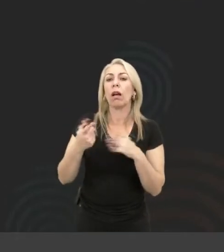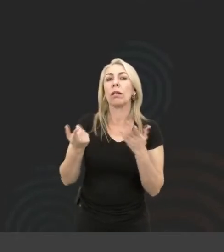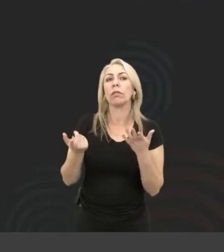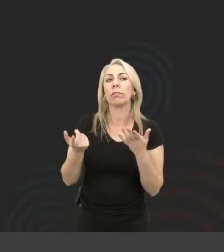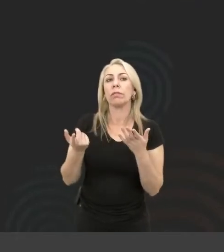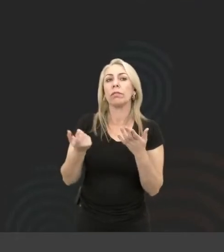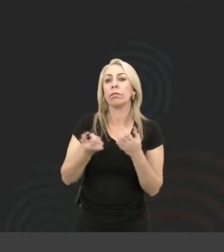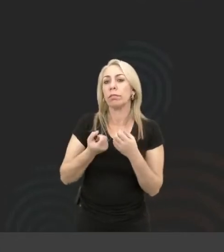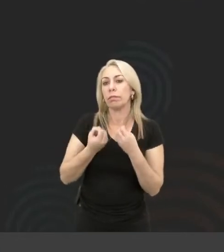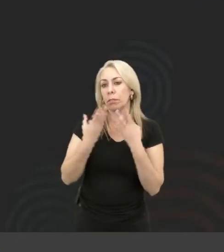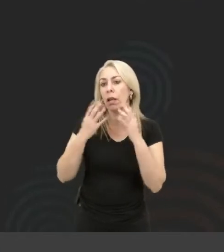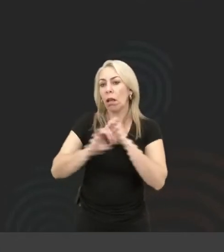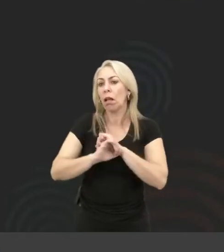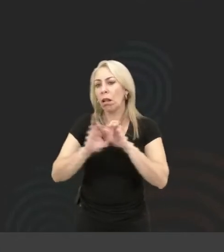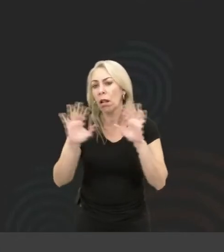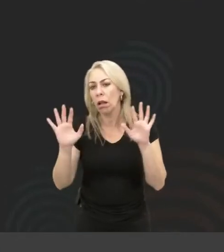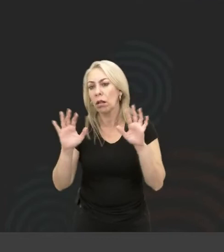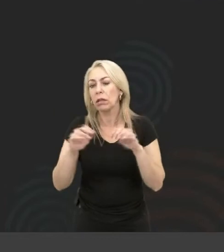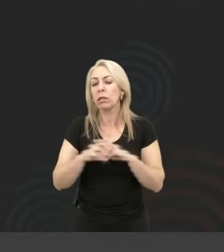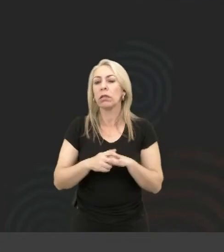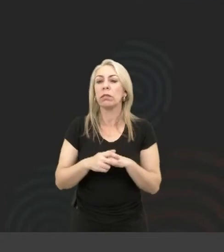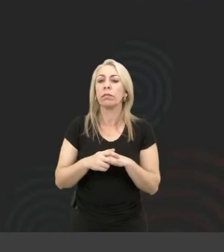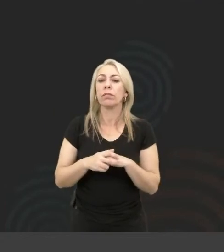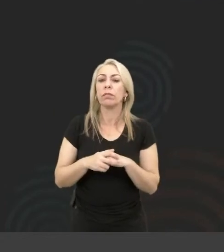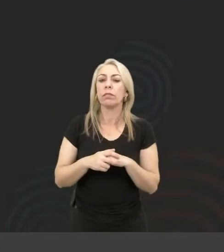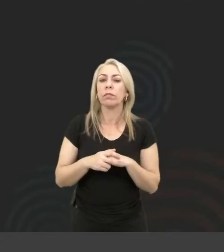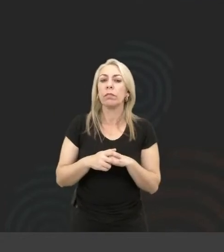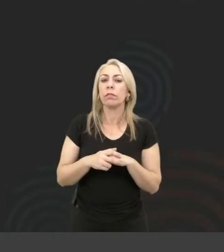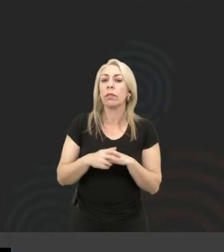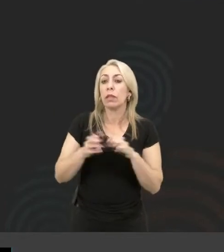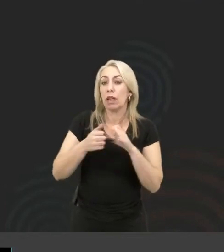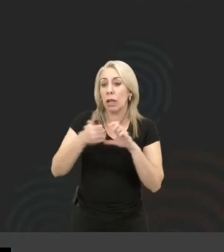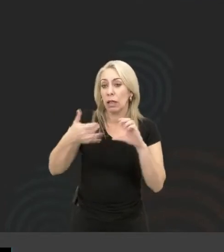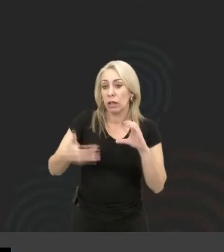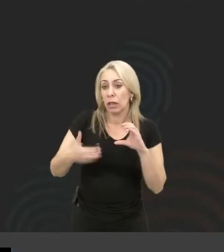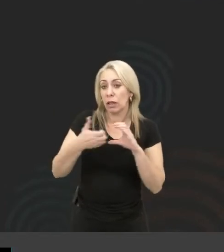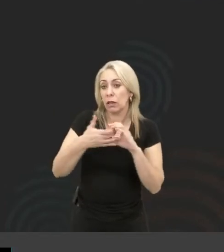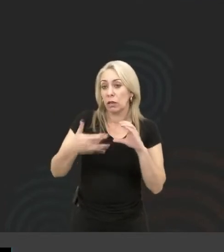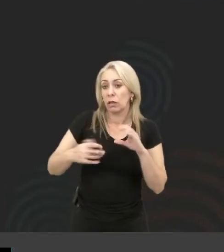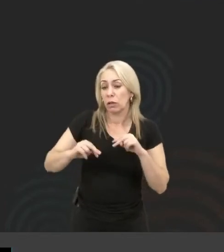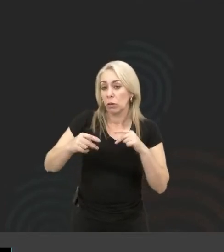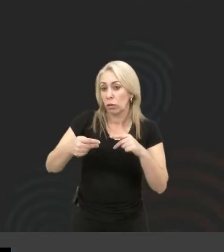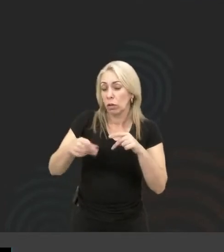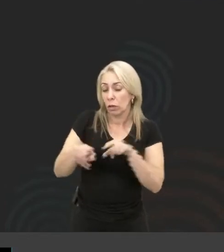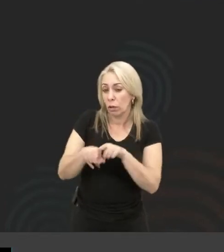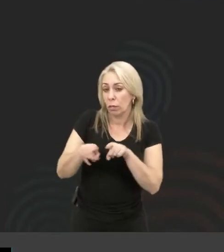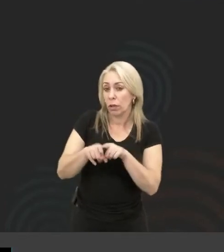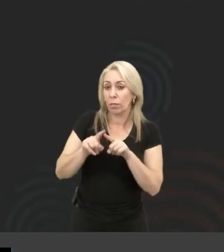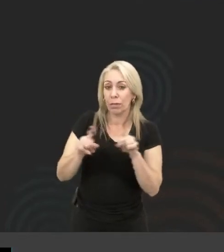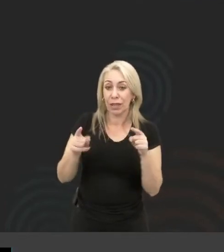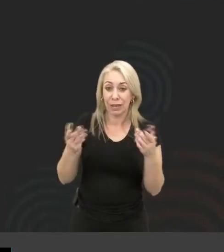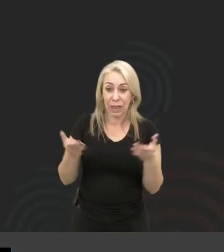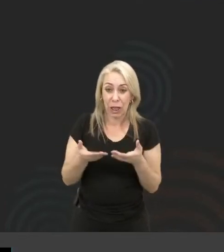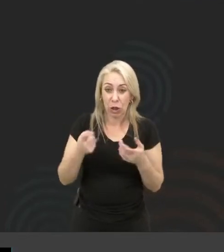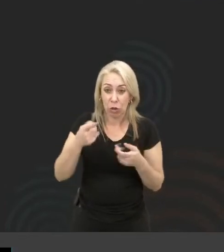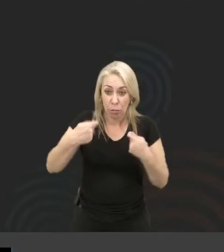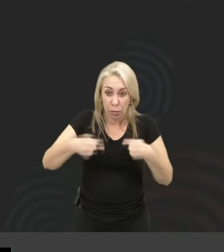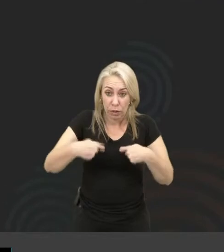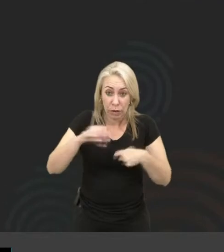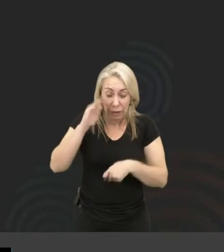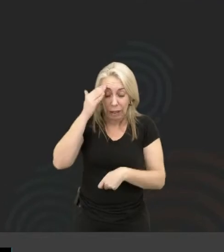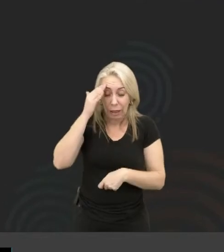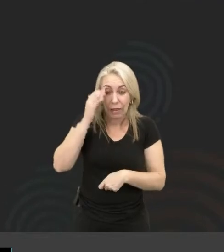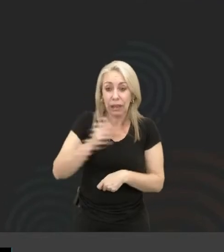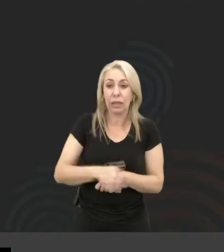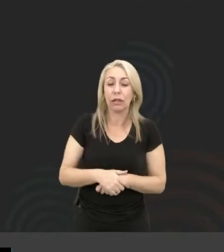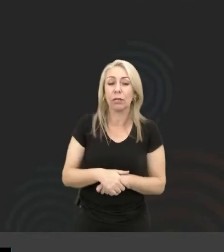claras. Assim como as características de um link também. Mas agora você precisa entender